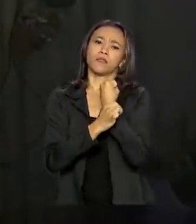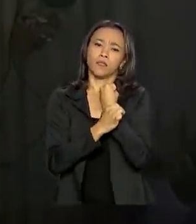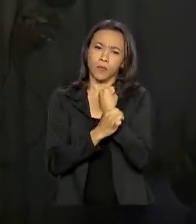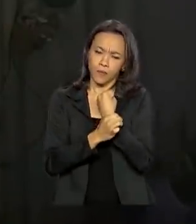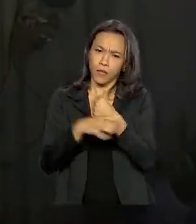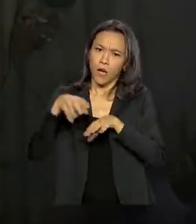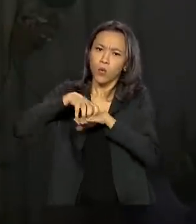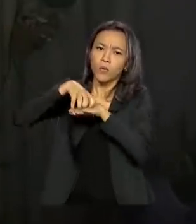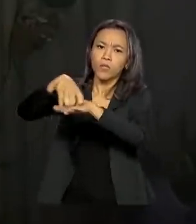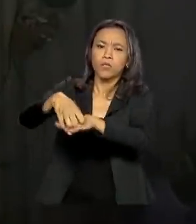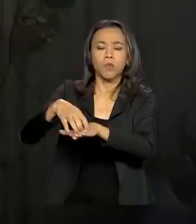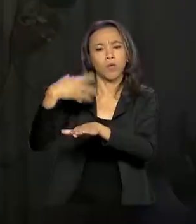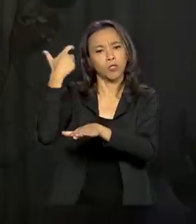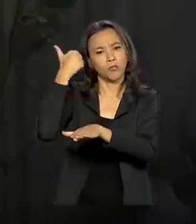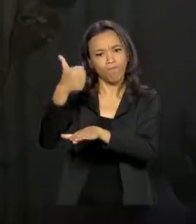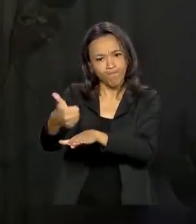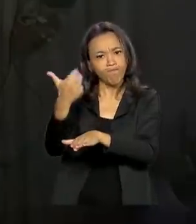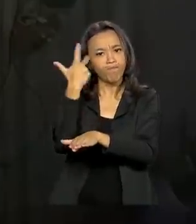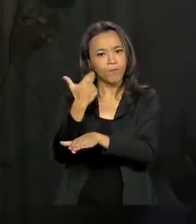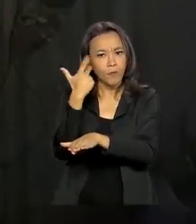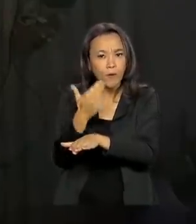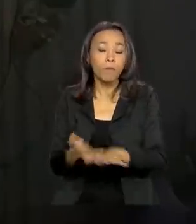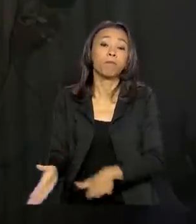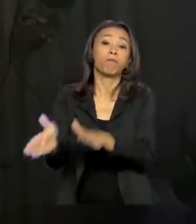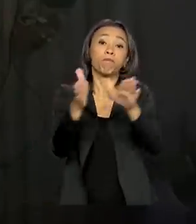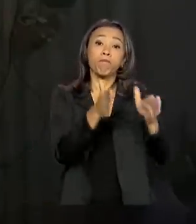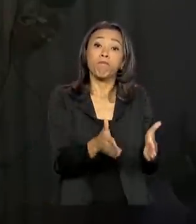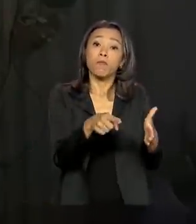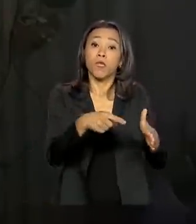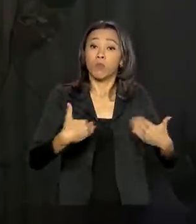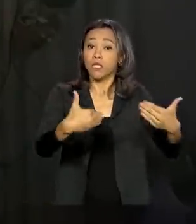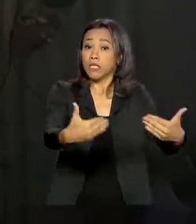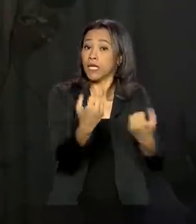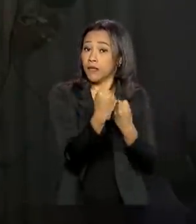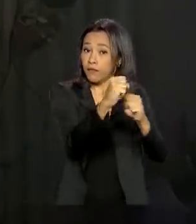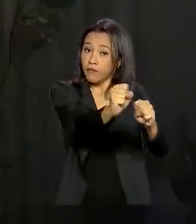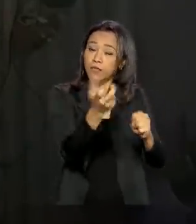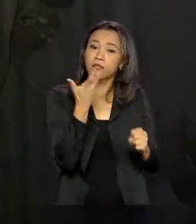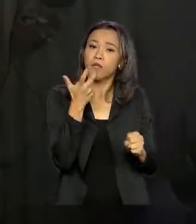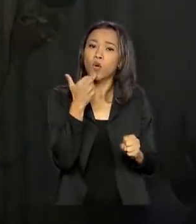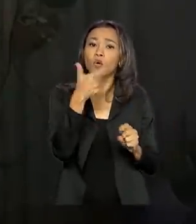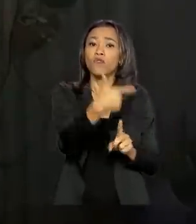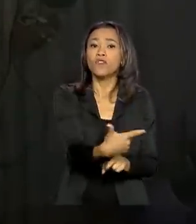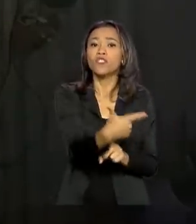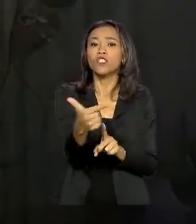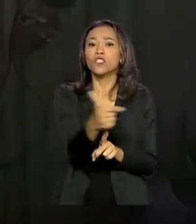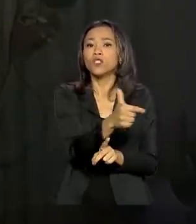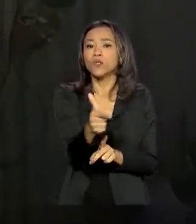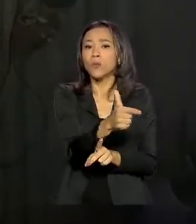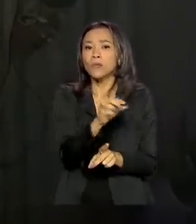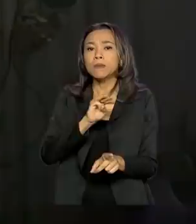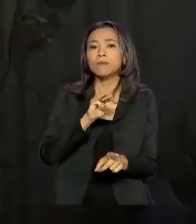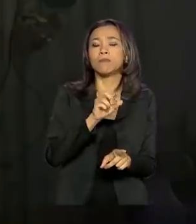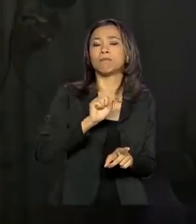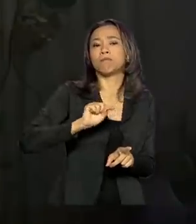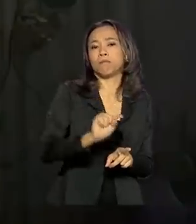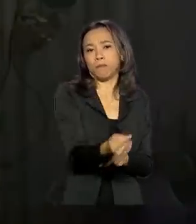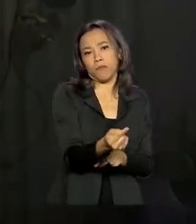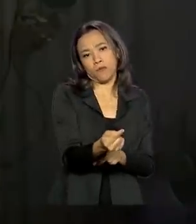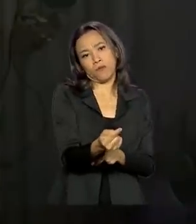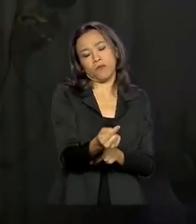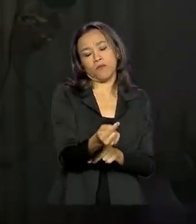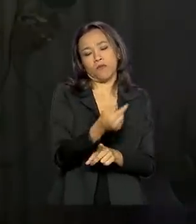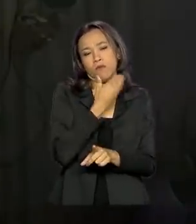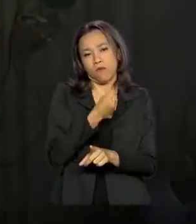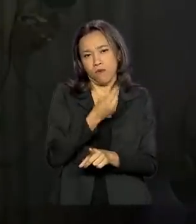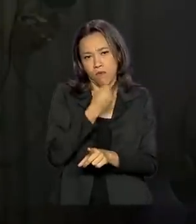de forma tranquila. Já o Ministério da Defesa destacou 22 mil homens para atuar nesse momento